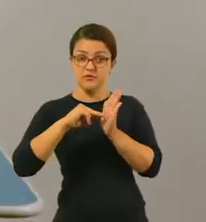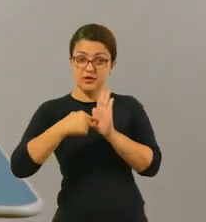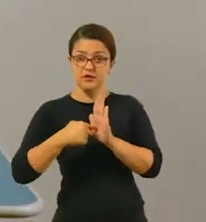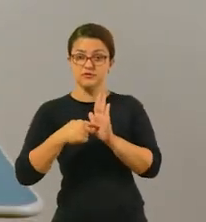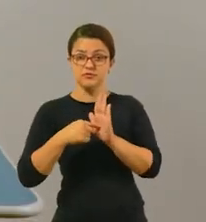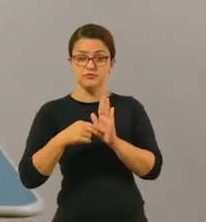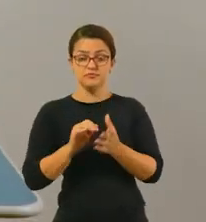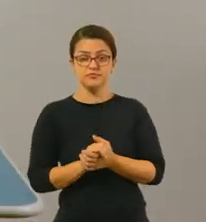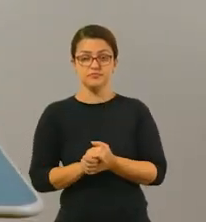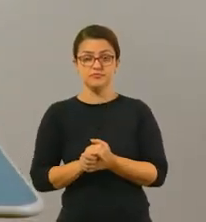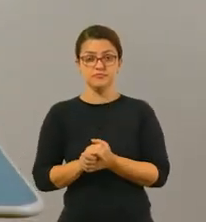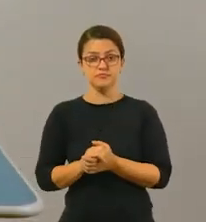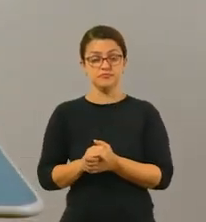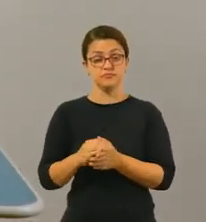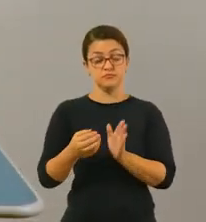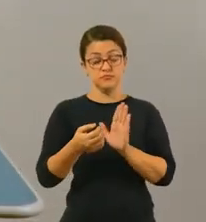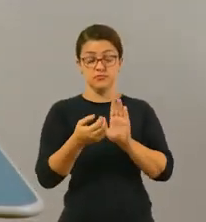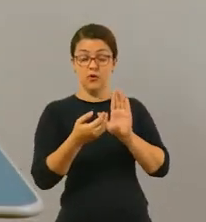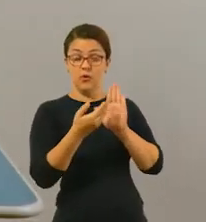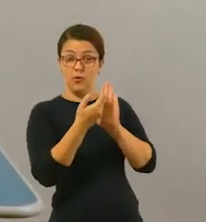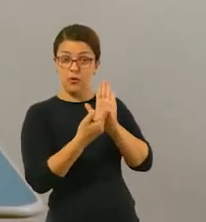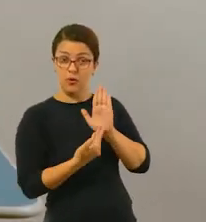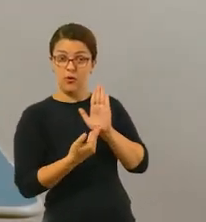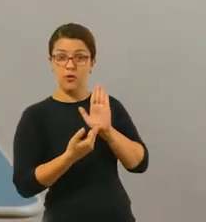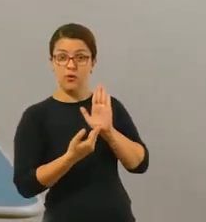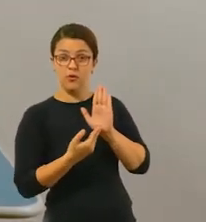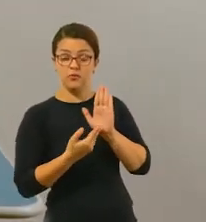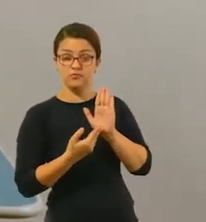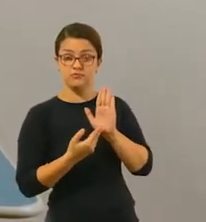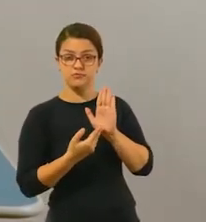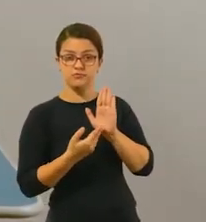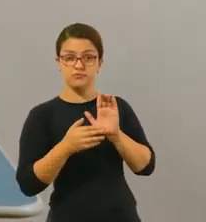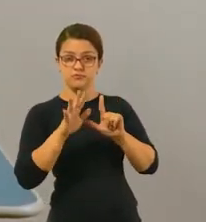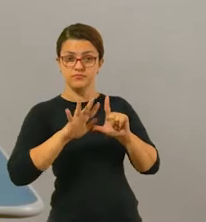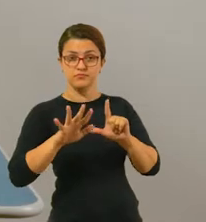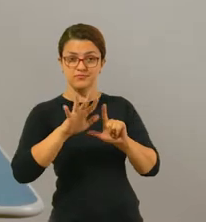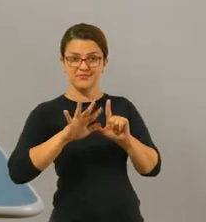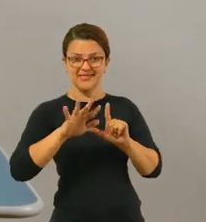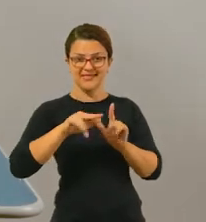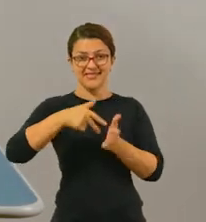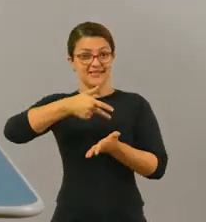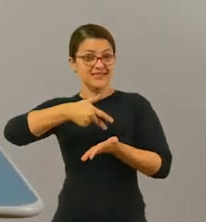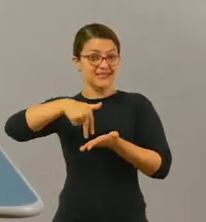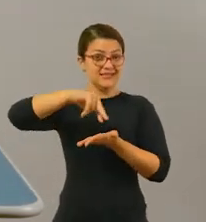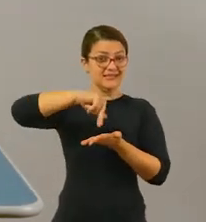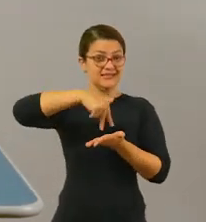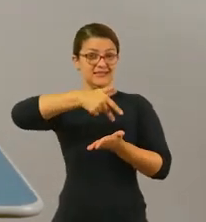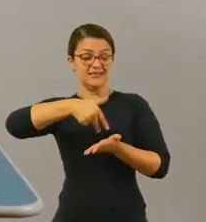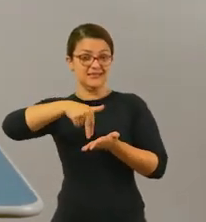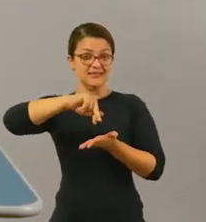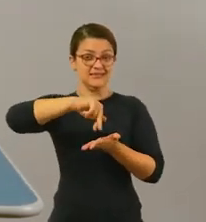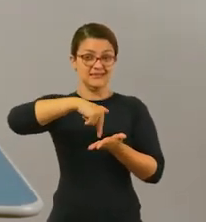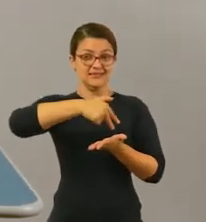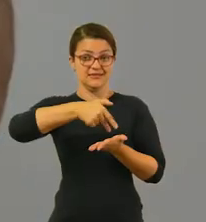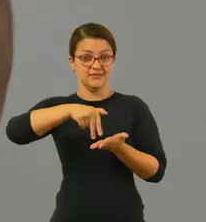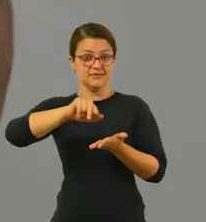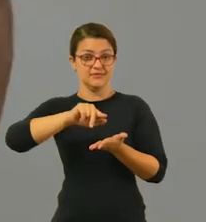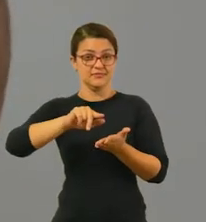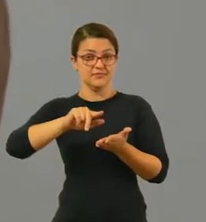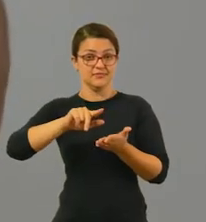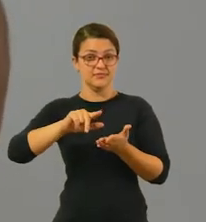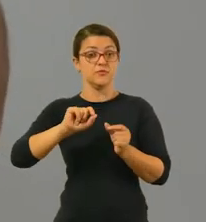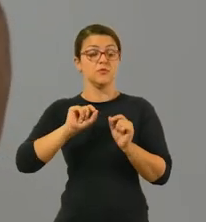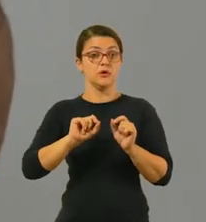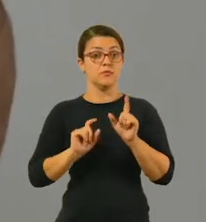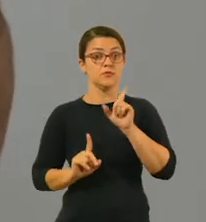cada uma delas, tá? Vamos falar primeiro dos emojis, ó. Esse emoji aqui, eu fiz de um emoji dançando, tá bom? Então,